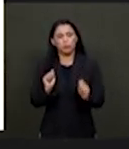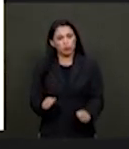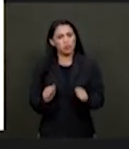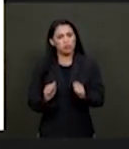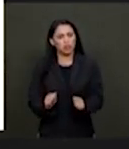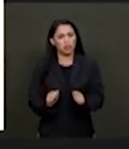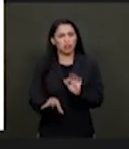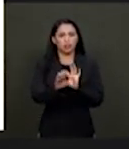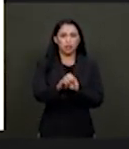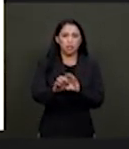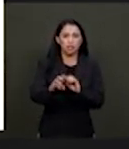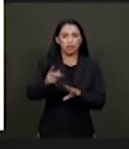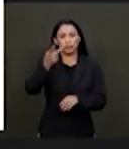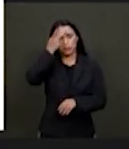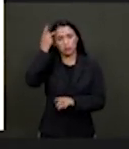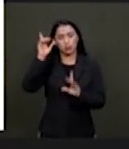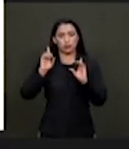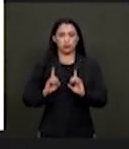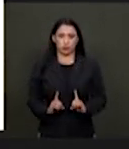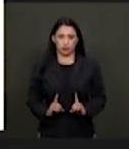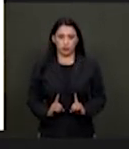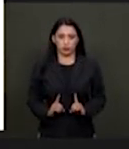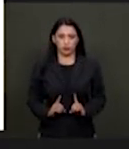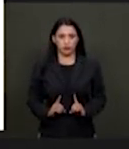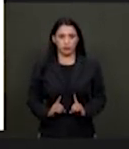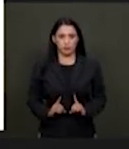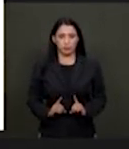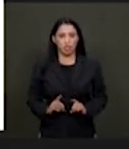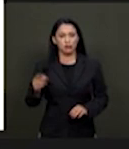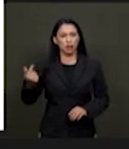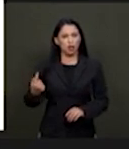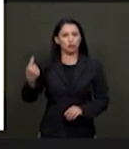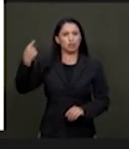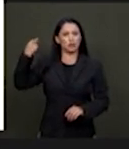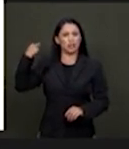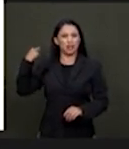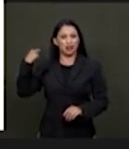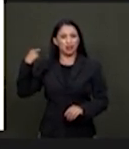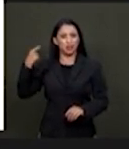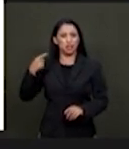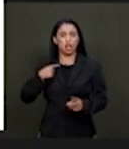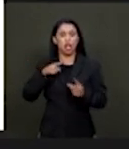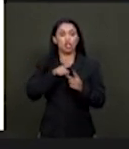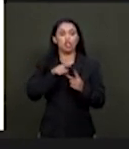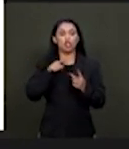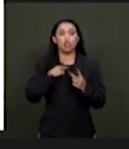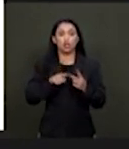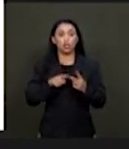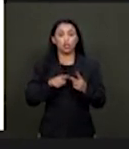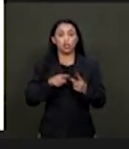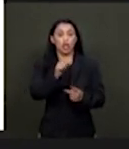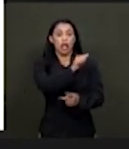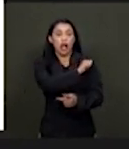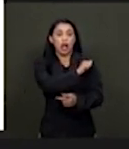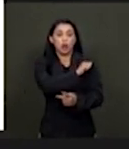implantação do ensino inclusivo. Audiência pública, a DI 6590, ensino especial. Acreditava-se